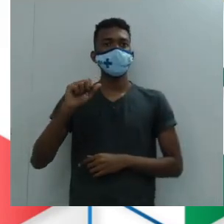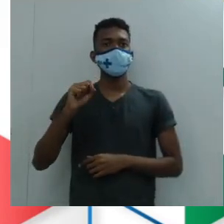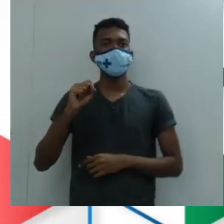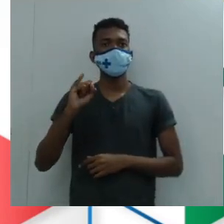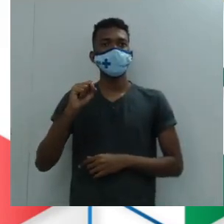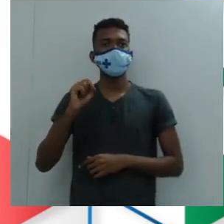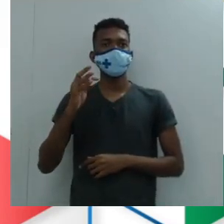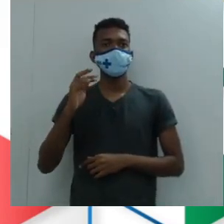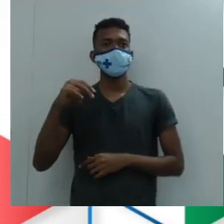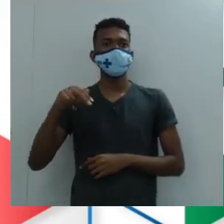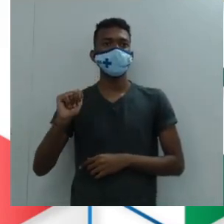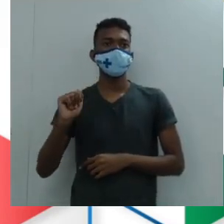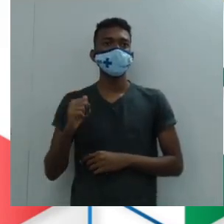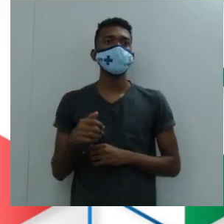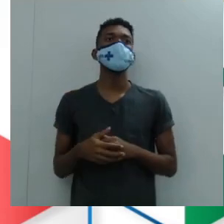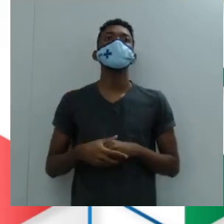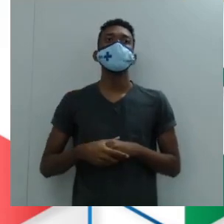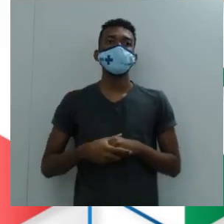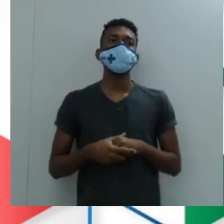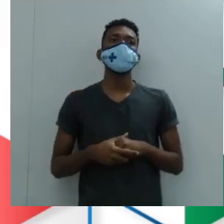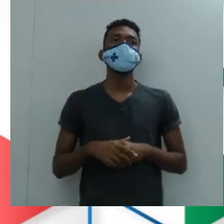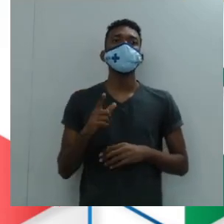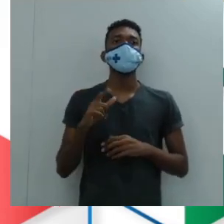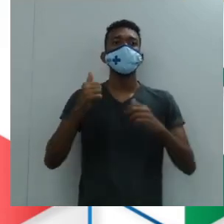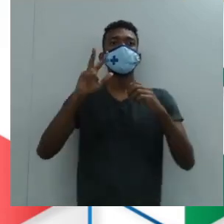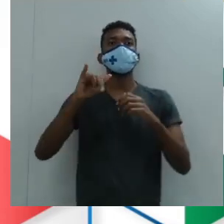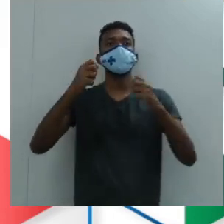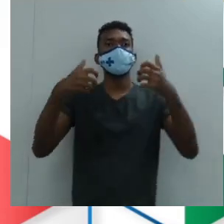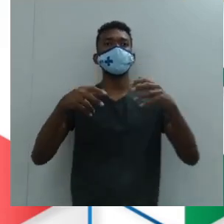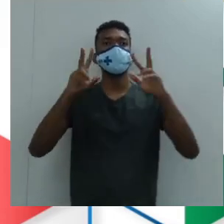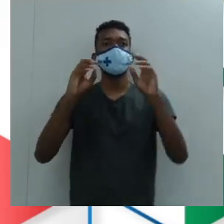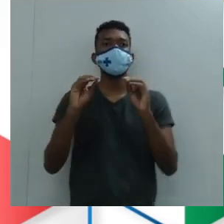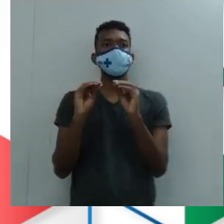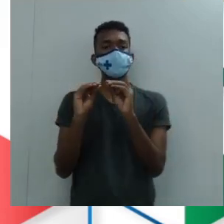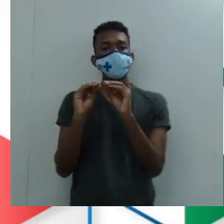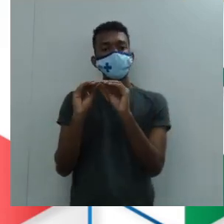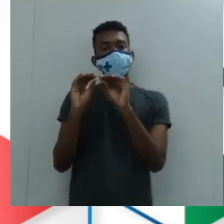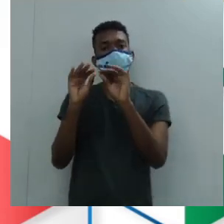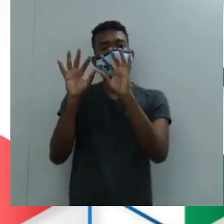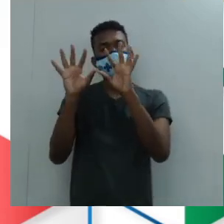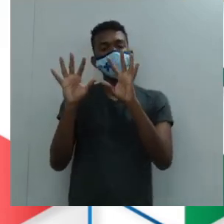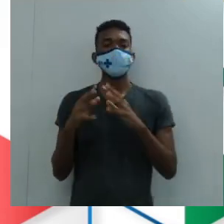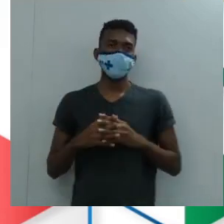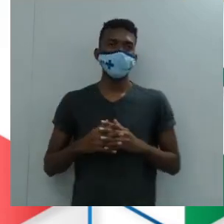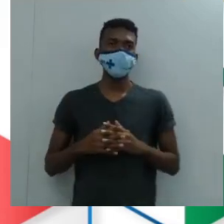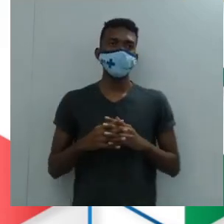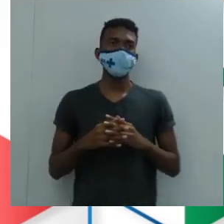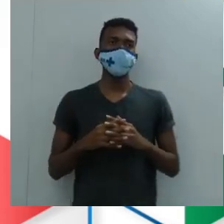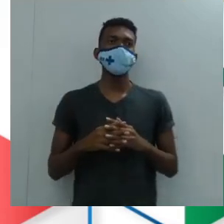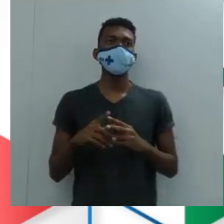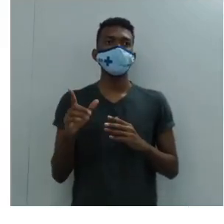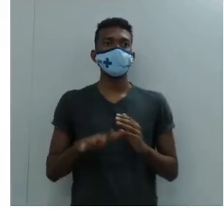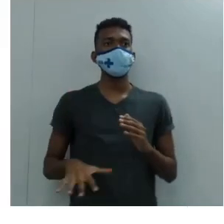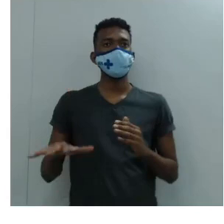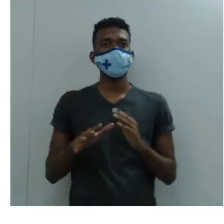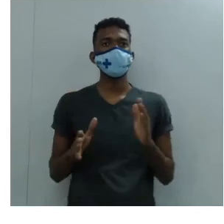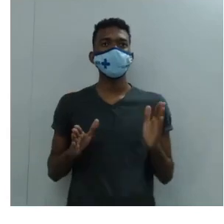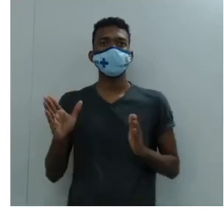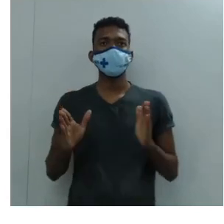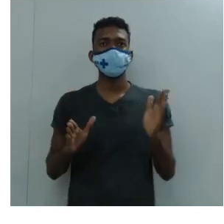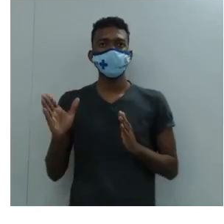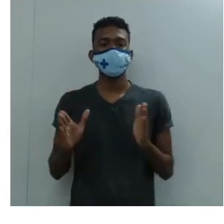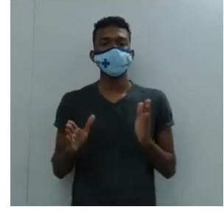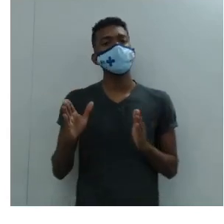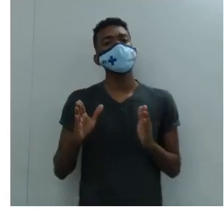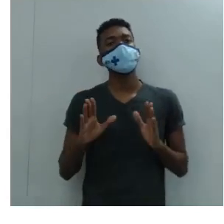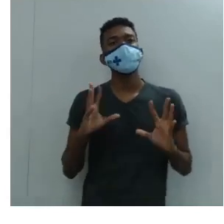Então que vai falar um pouco sobre esse renascimento cultural, não é isso? Das artes, né? Então